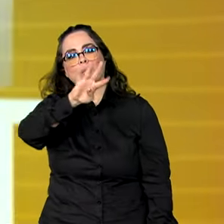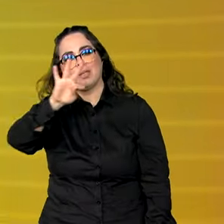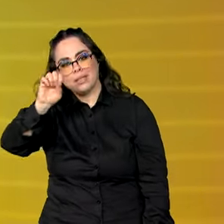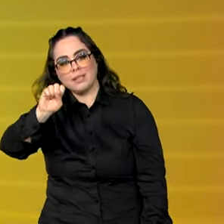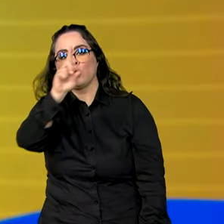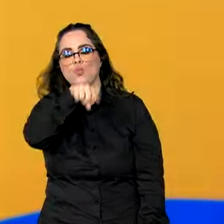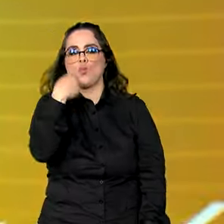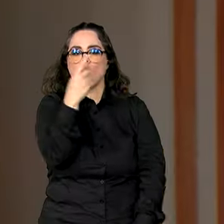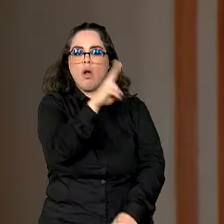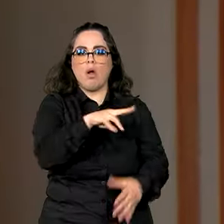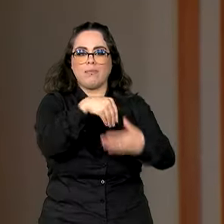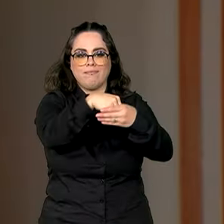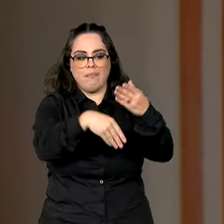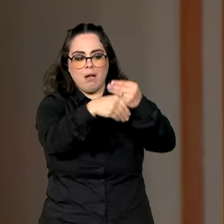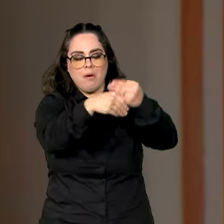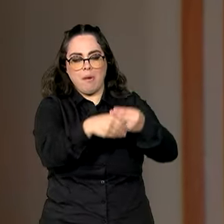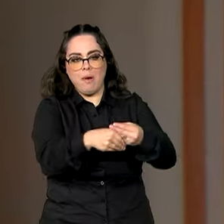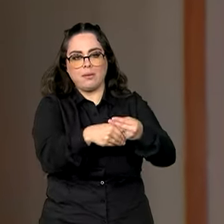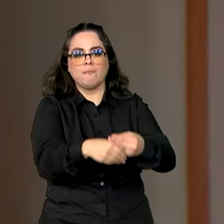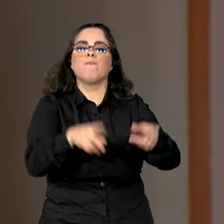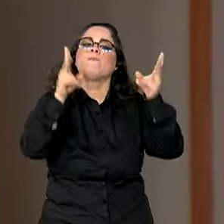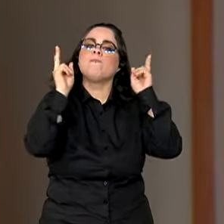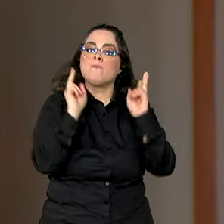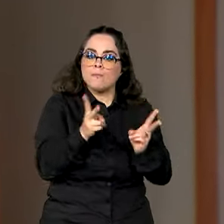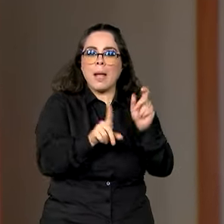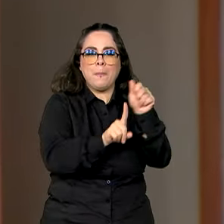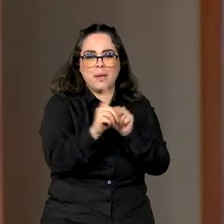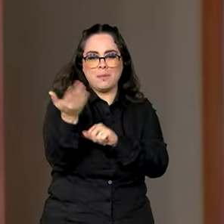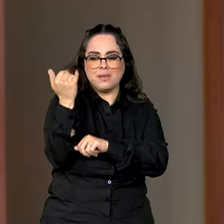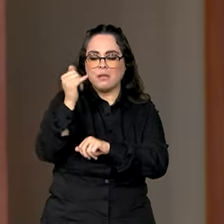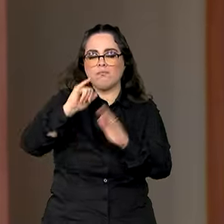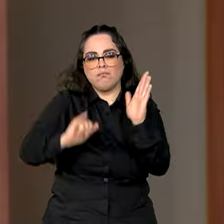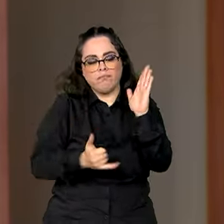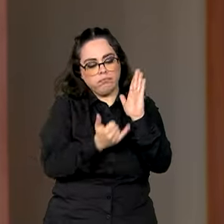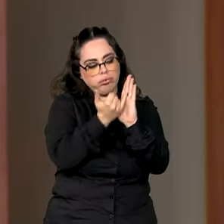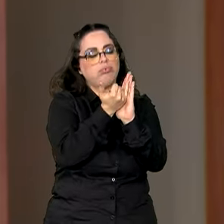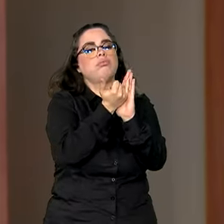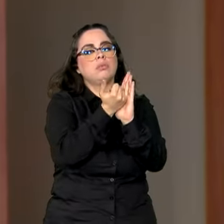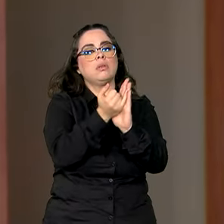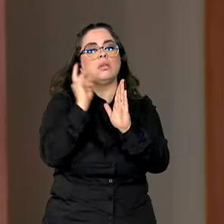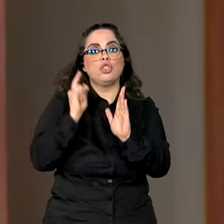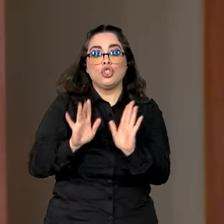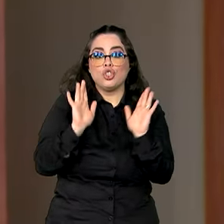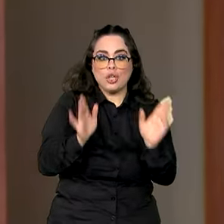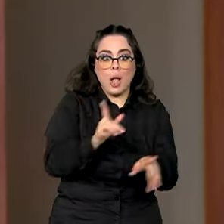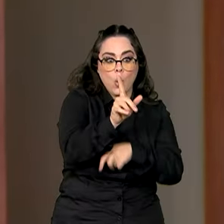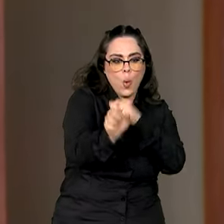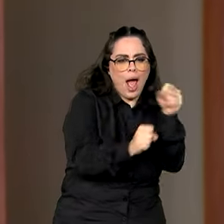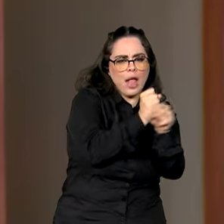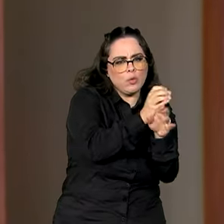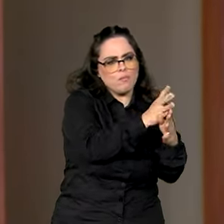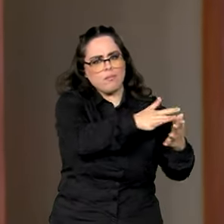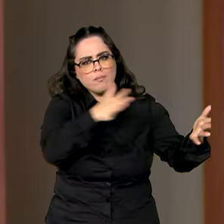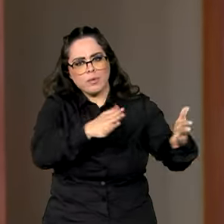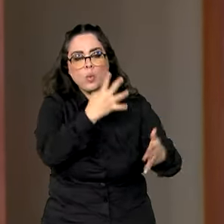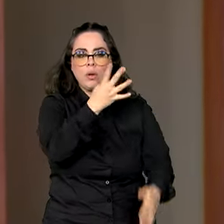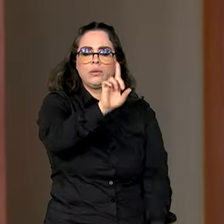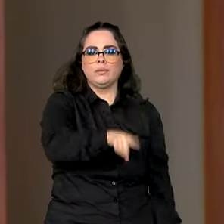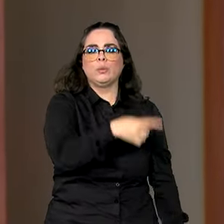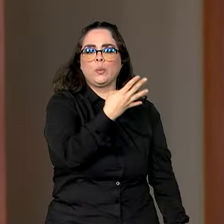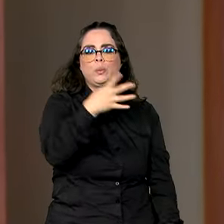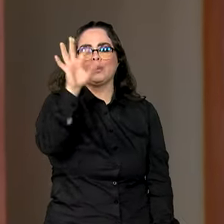consumidos. Mesmo com a alta no mês passado, a inflação acumulada nos últimos 12 meses está em 4